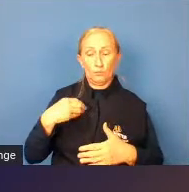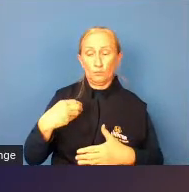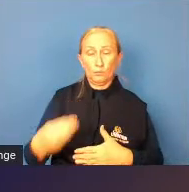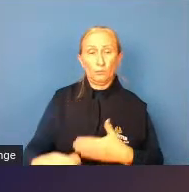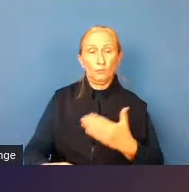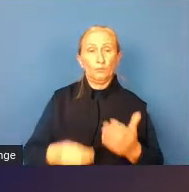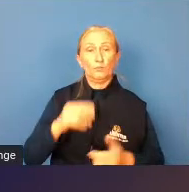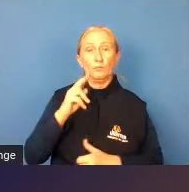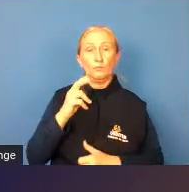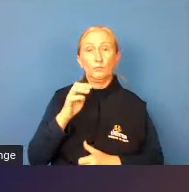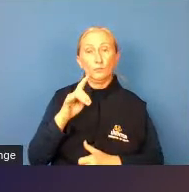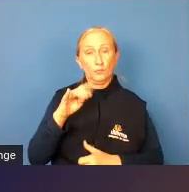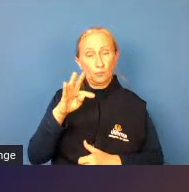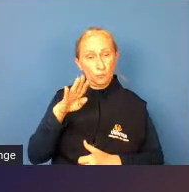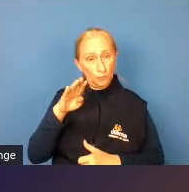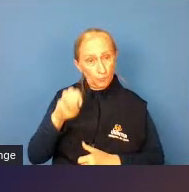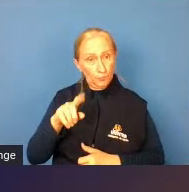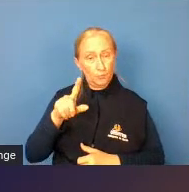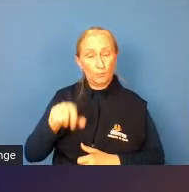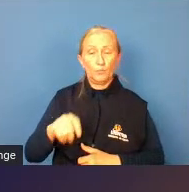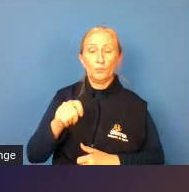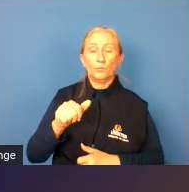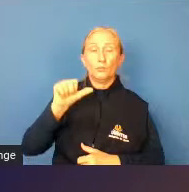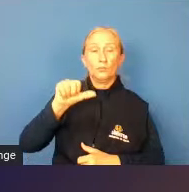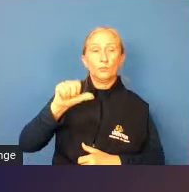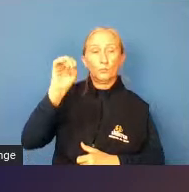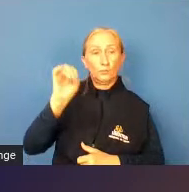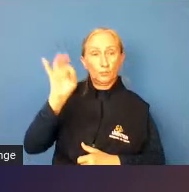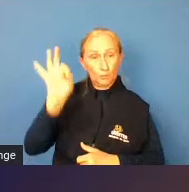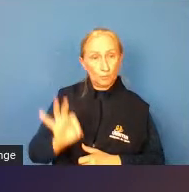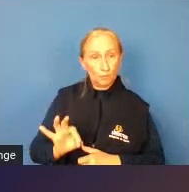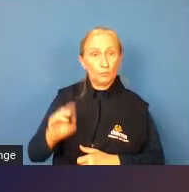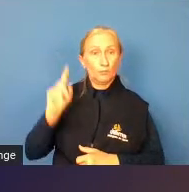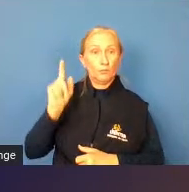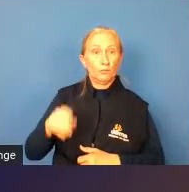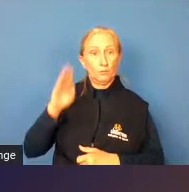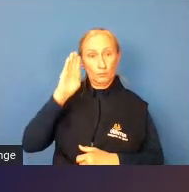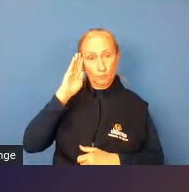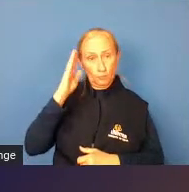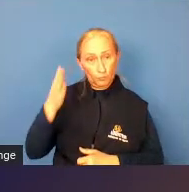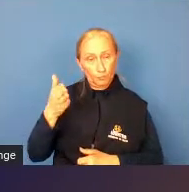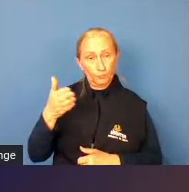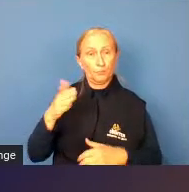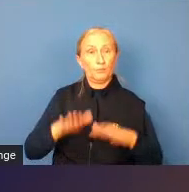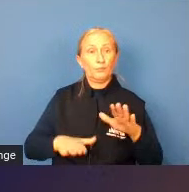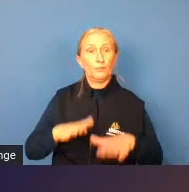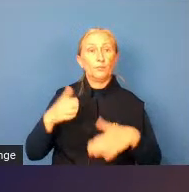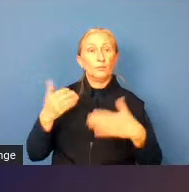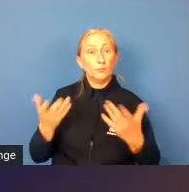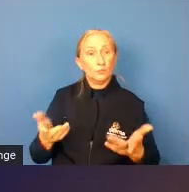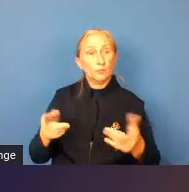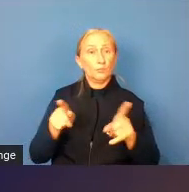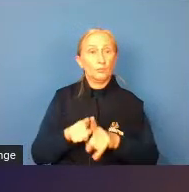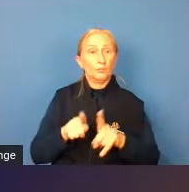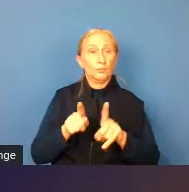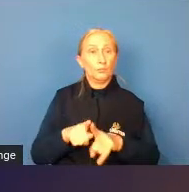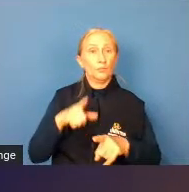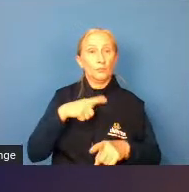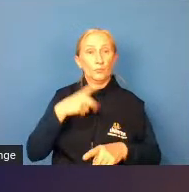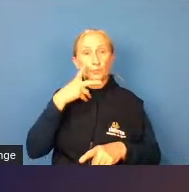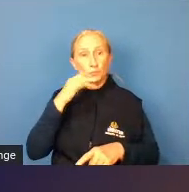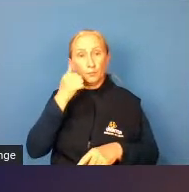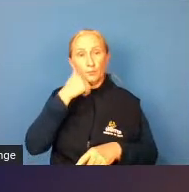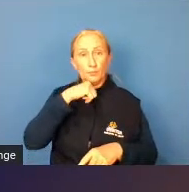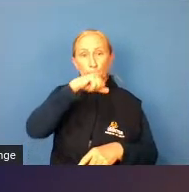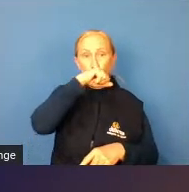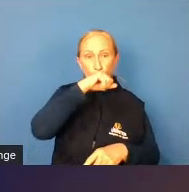no caso quase 90% como causa principal e às vezes mesmo quando o pai ou a